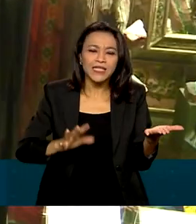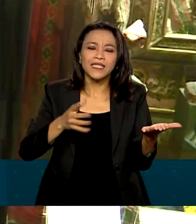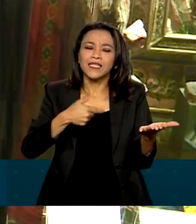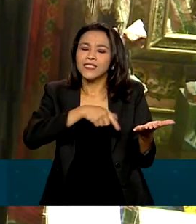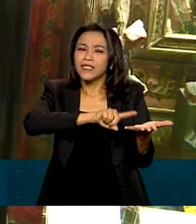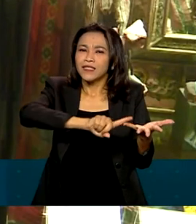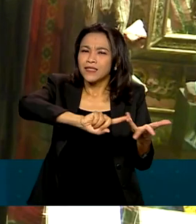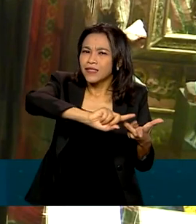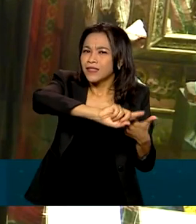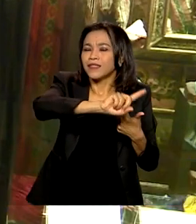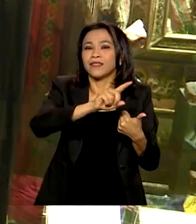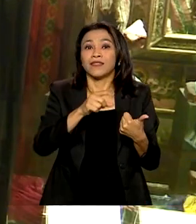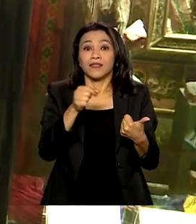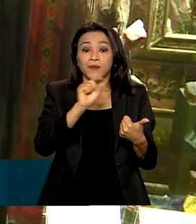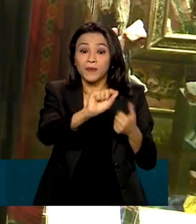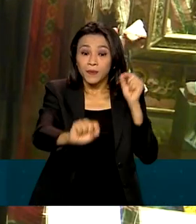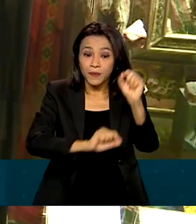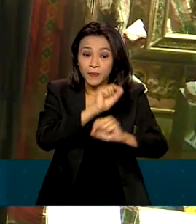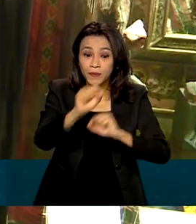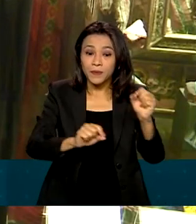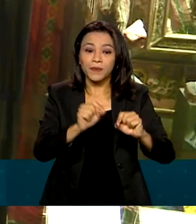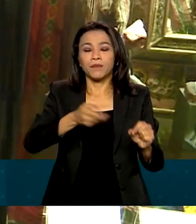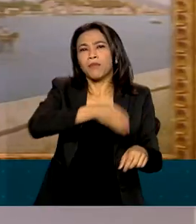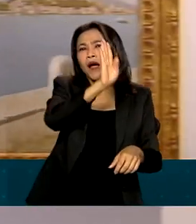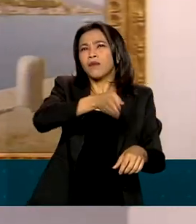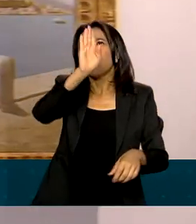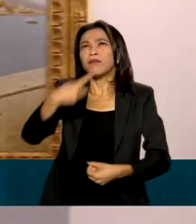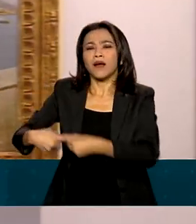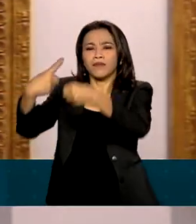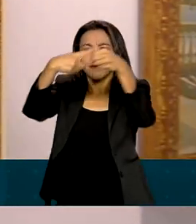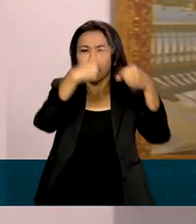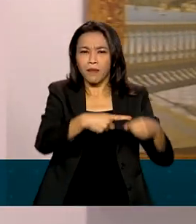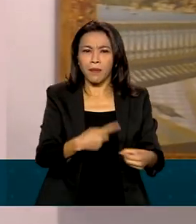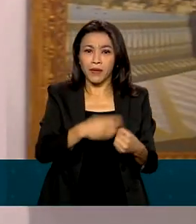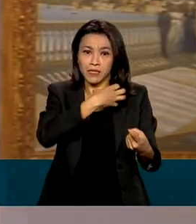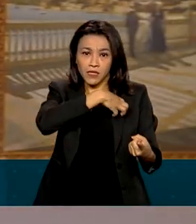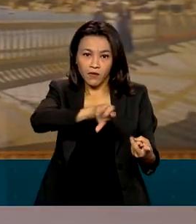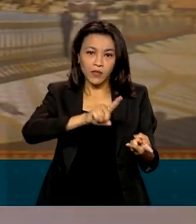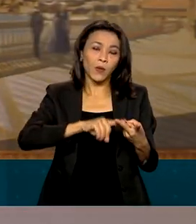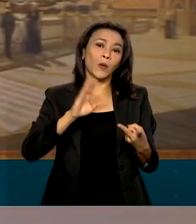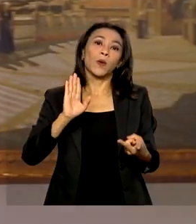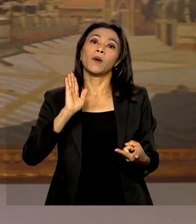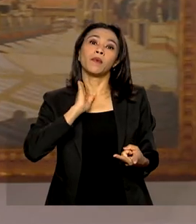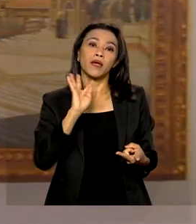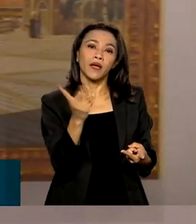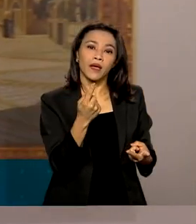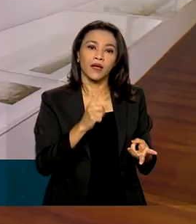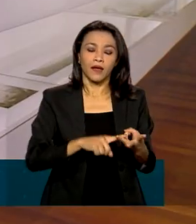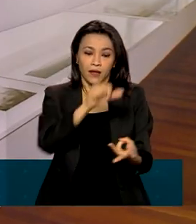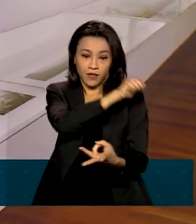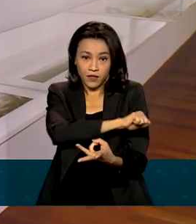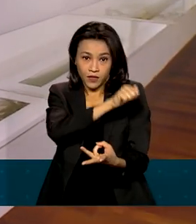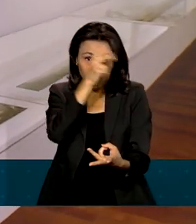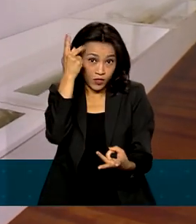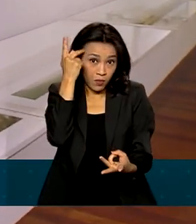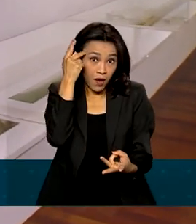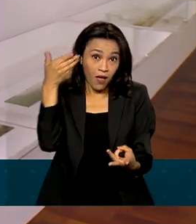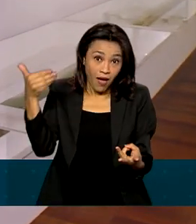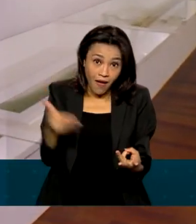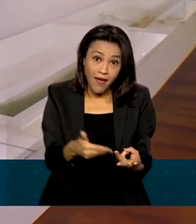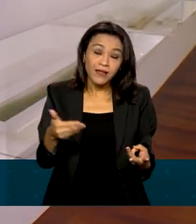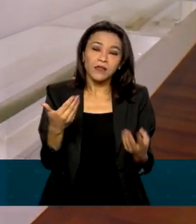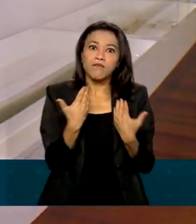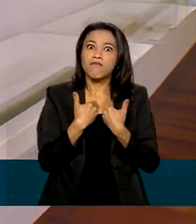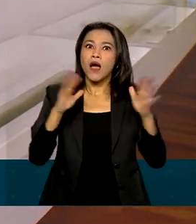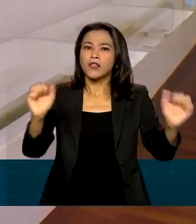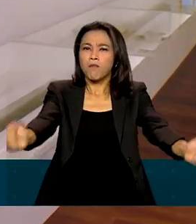324 municípios de todo o país. Salvador, Belo Horizonte, Rio de Janeiro e São Paulo são as cidades com o